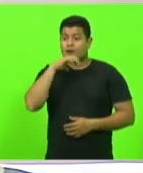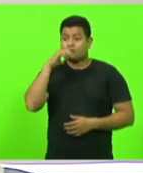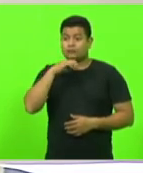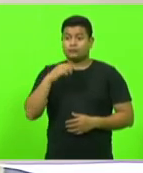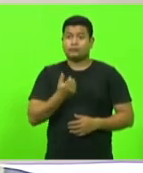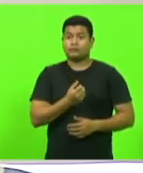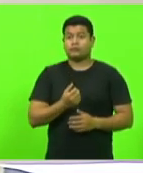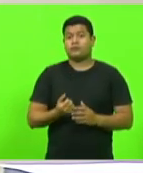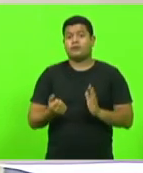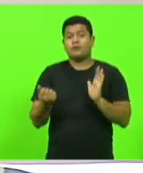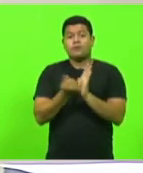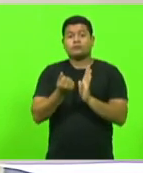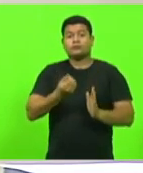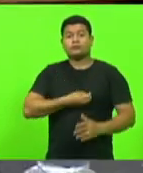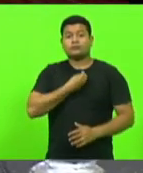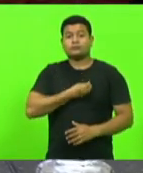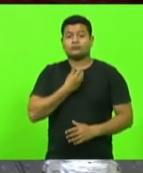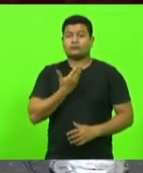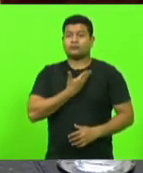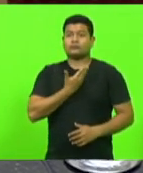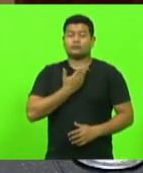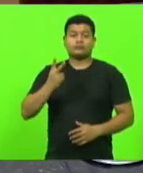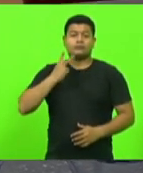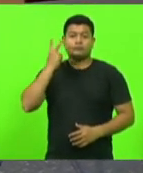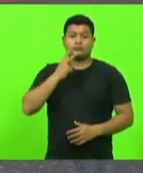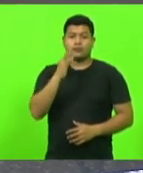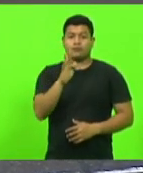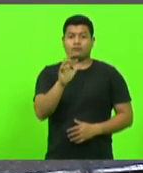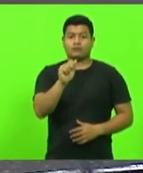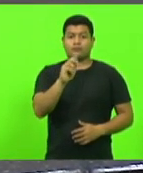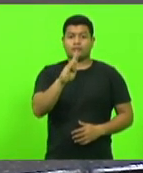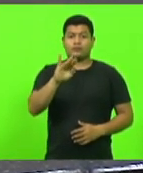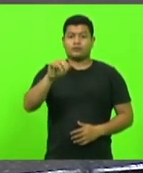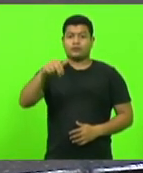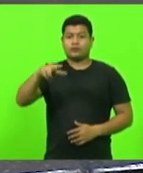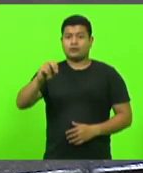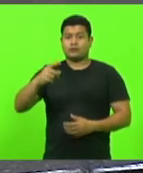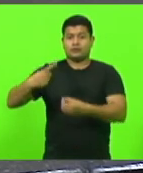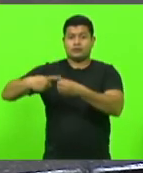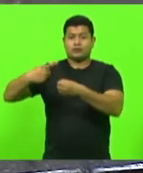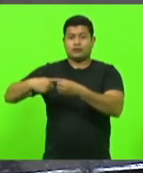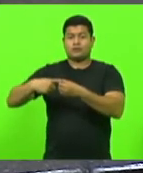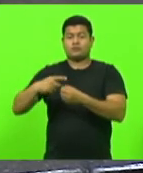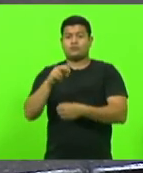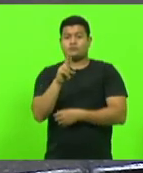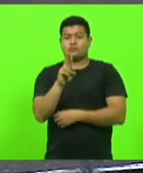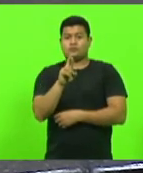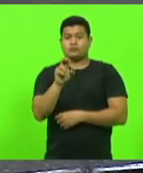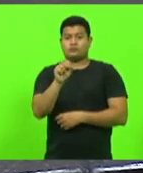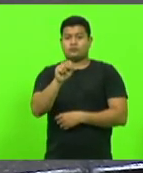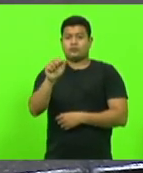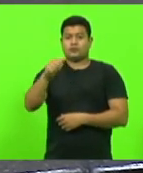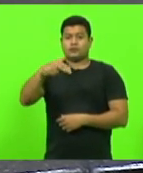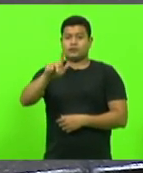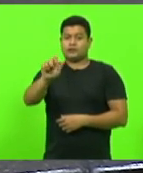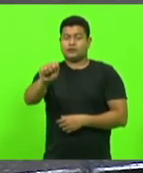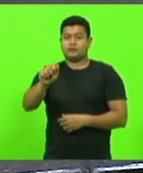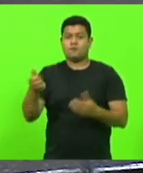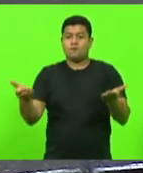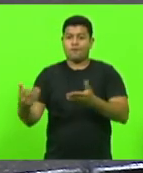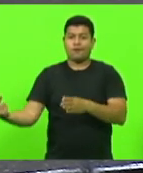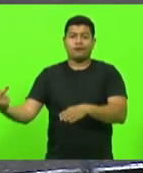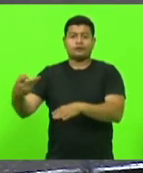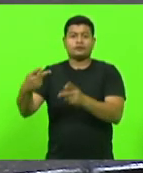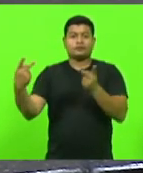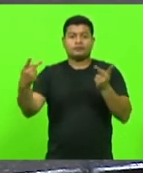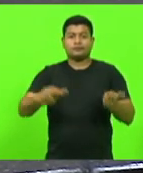presença aqui do amigo e vereador Fabiano De Bona, do município de Uruçanga, que nos honra aqui no plenário desta casa.